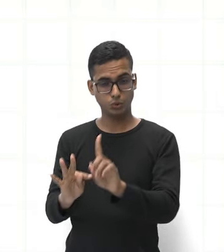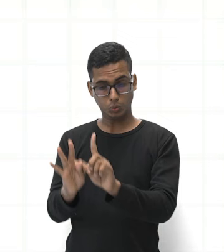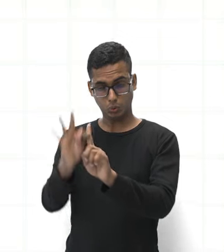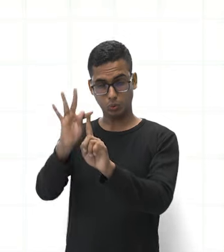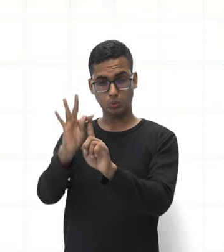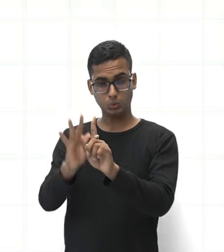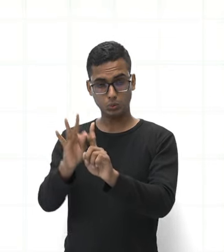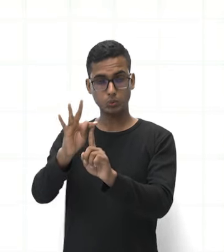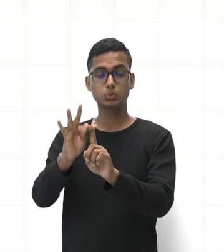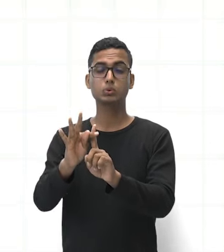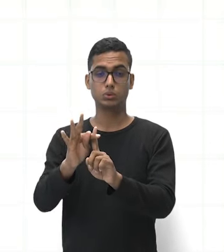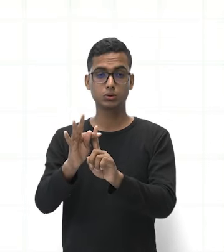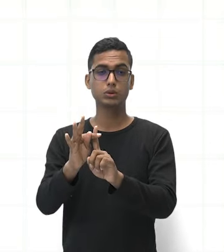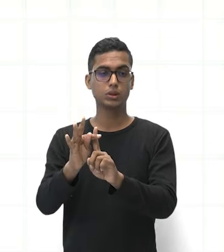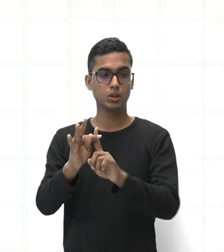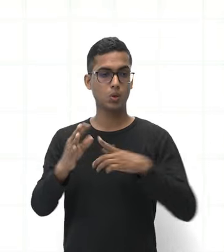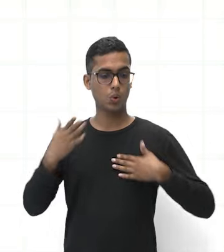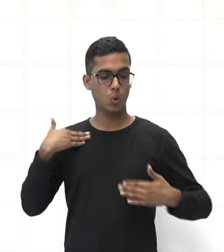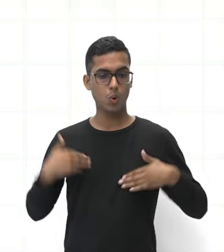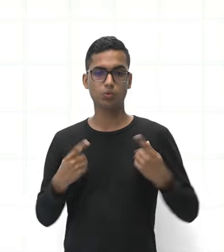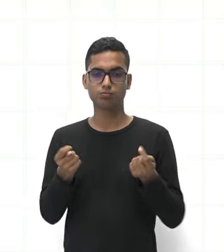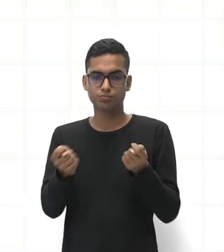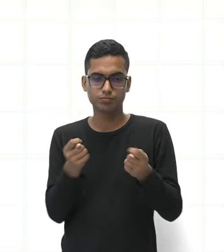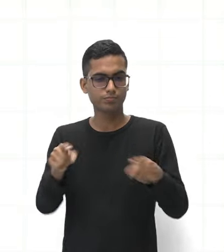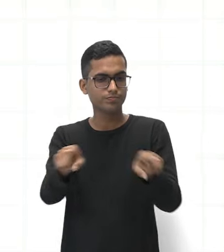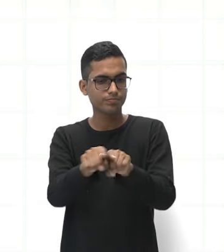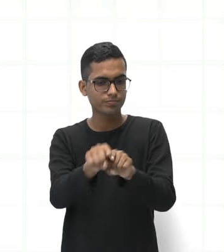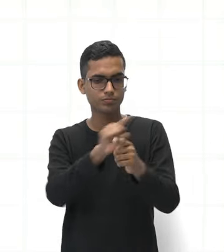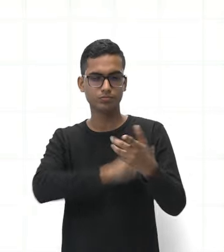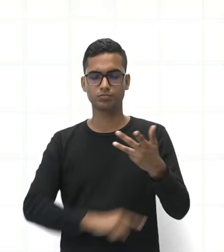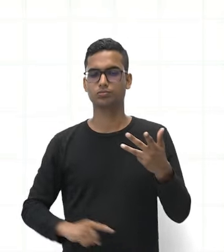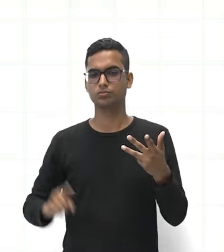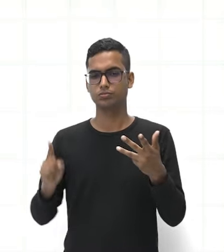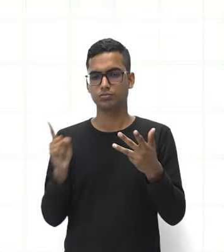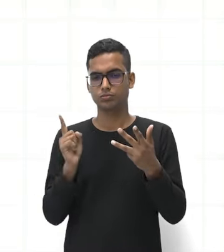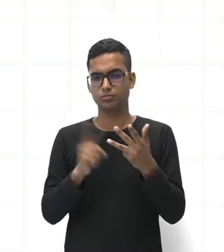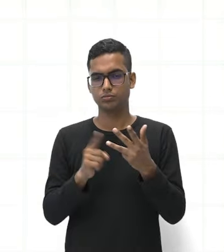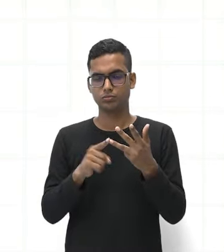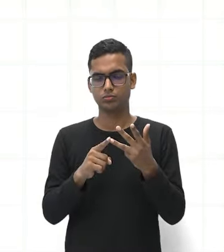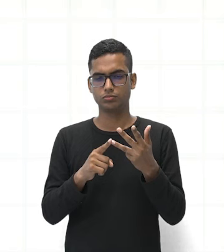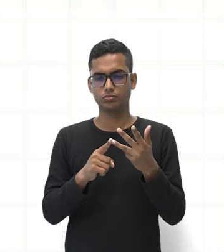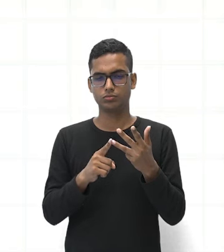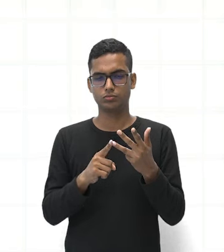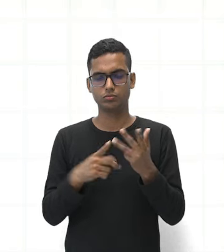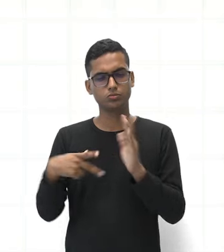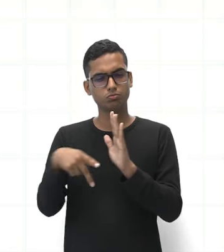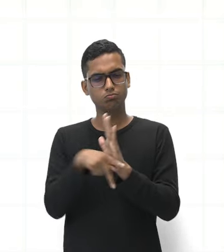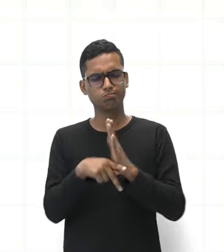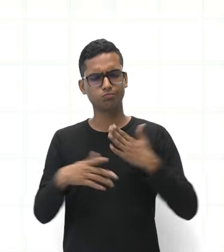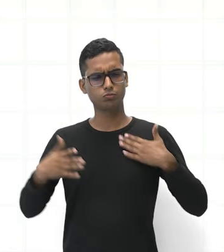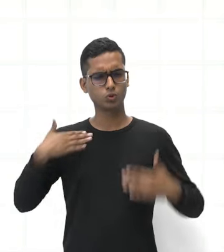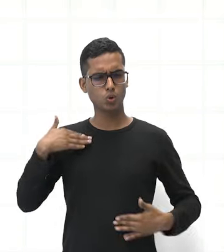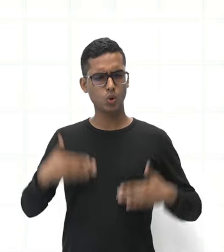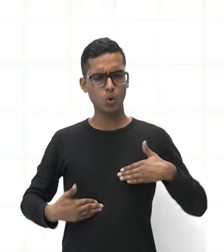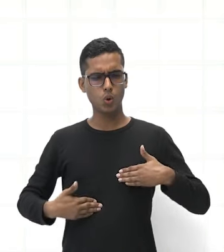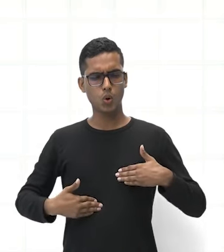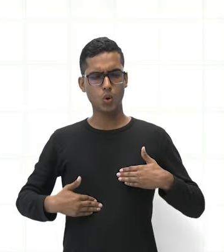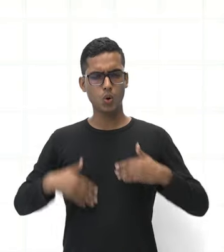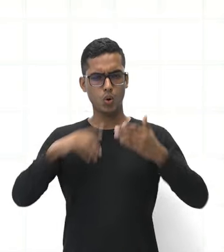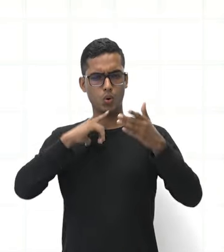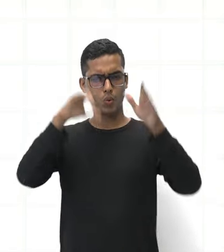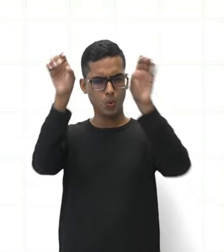corporal. Preenchimento do corpo, como a professora falou, a sustentação. Temos o nosso